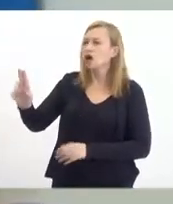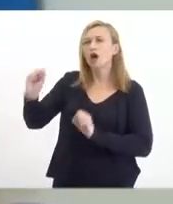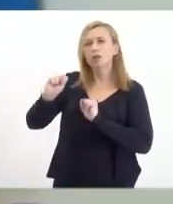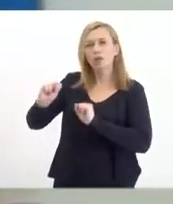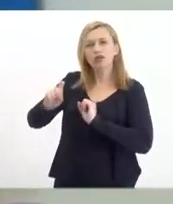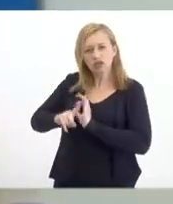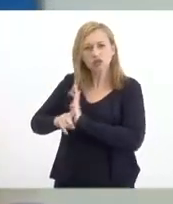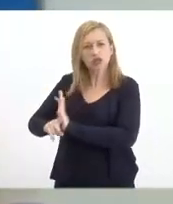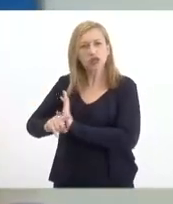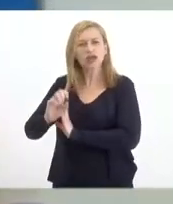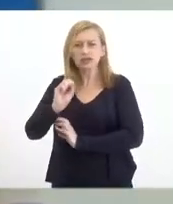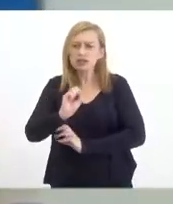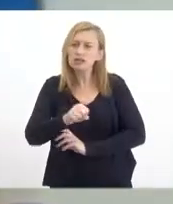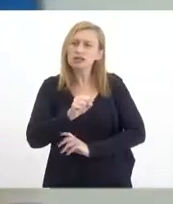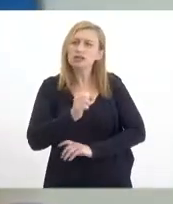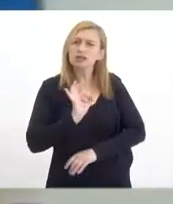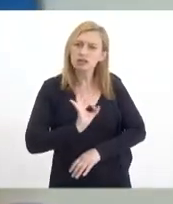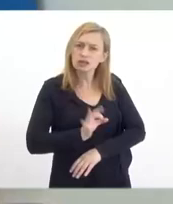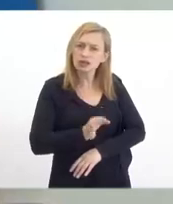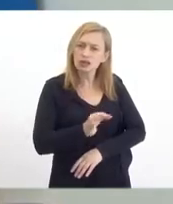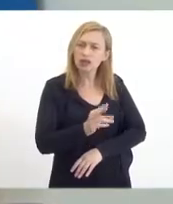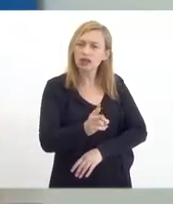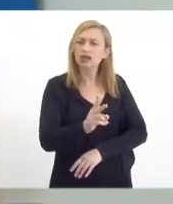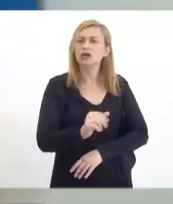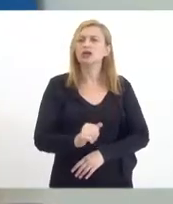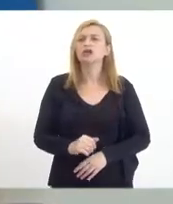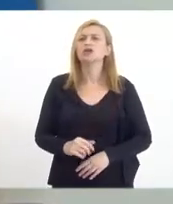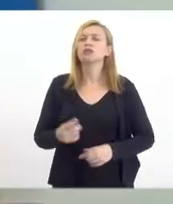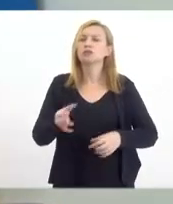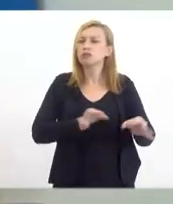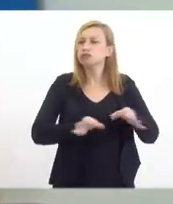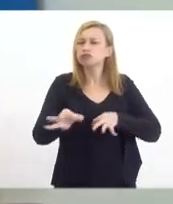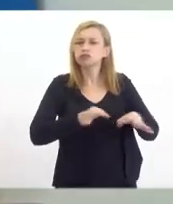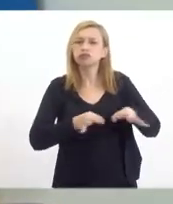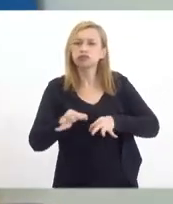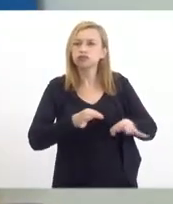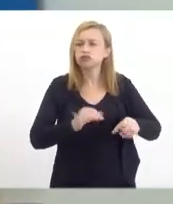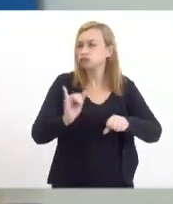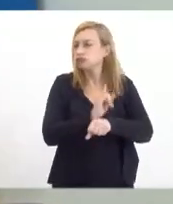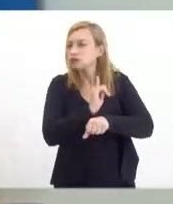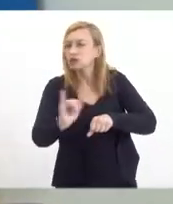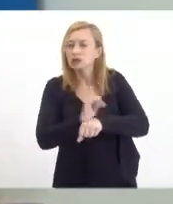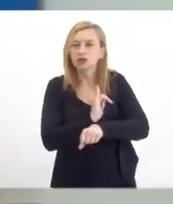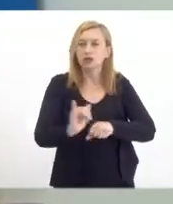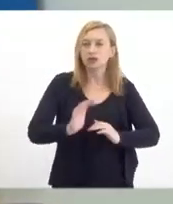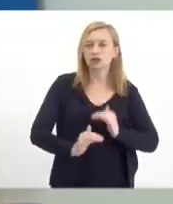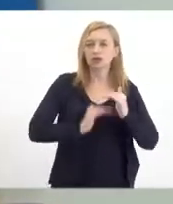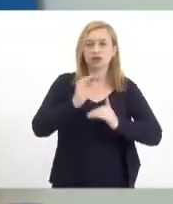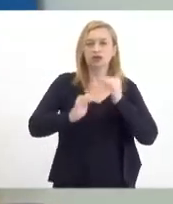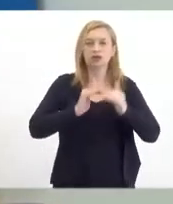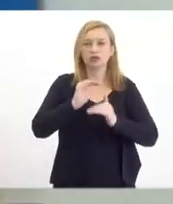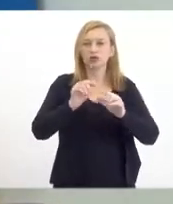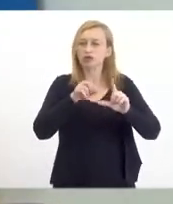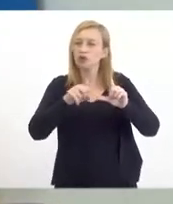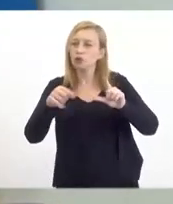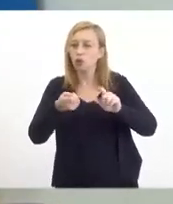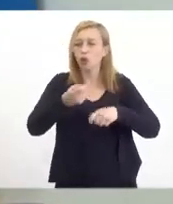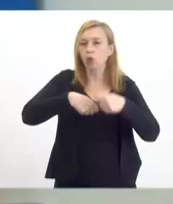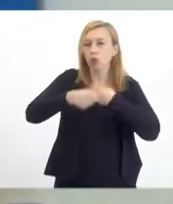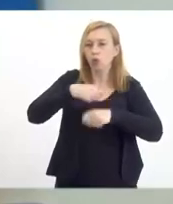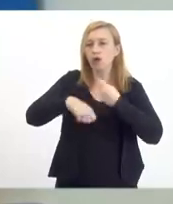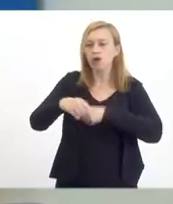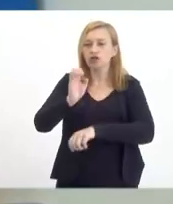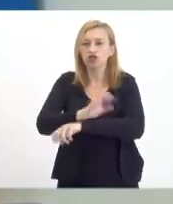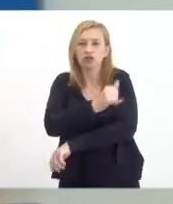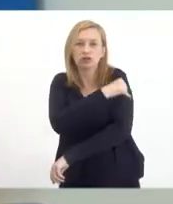contribuir ativamente para um planejamento estratégico de desenvolvimento econômico e social para o Estado do Rio de